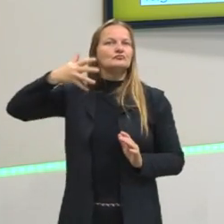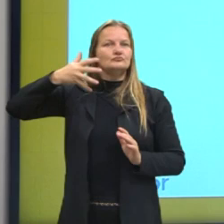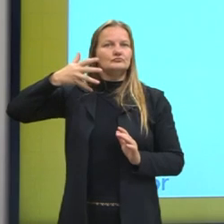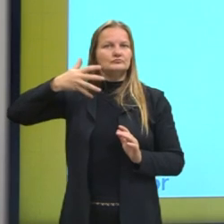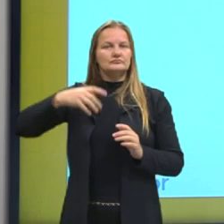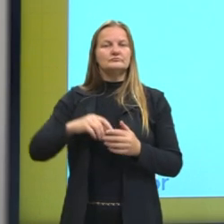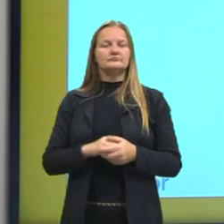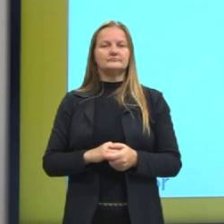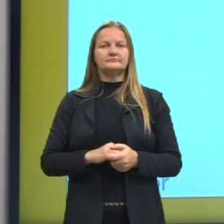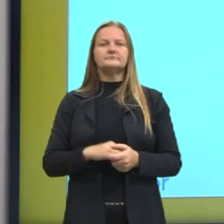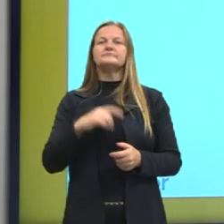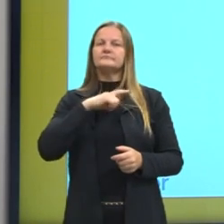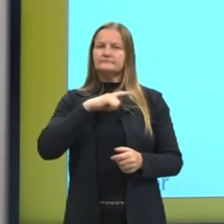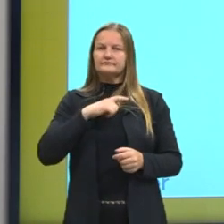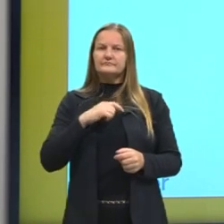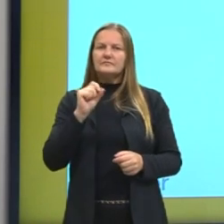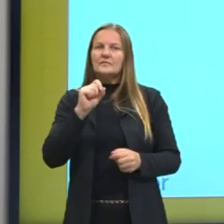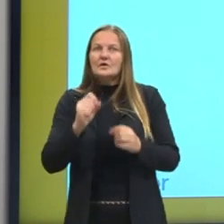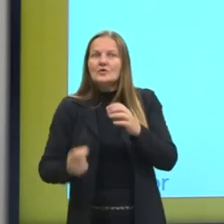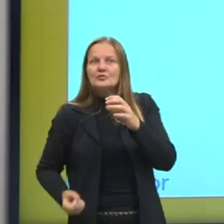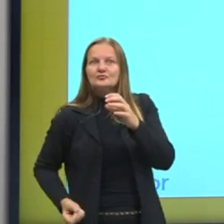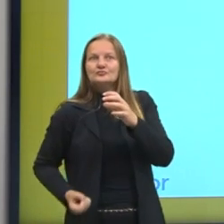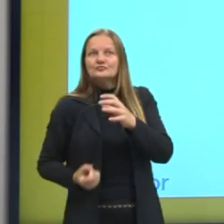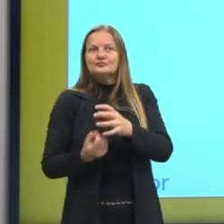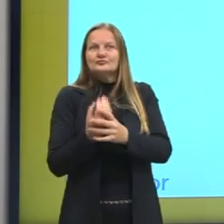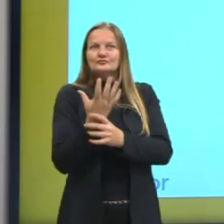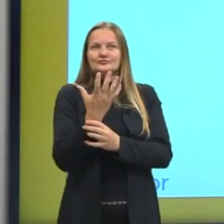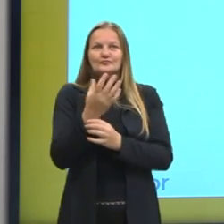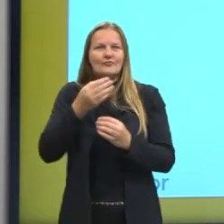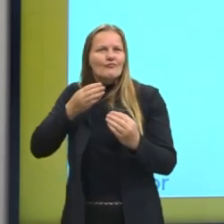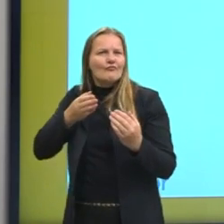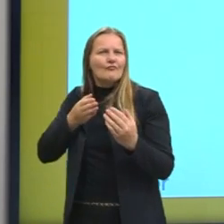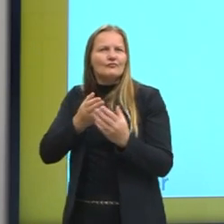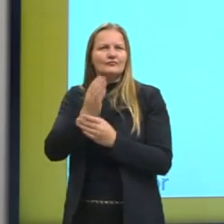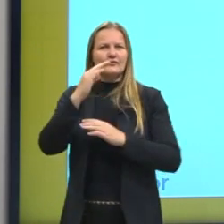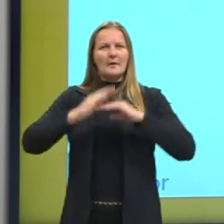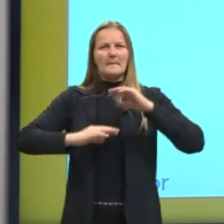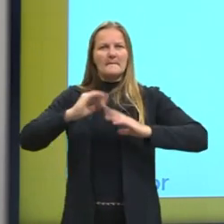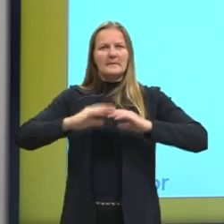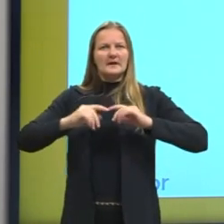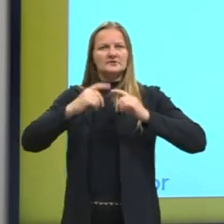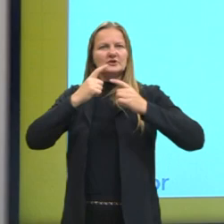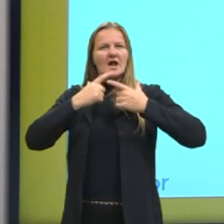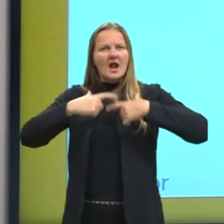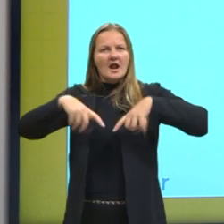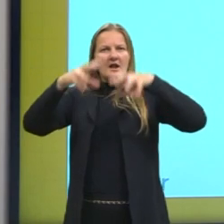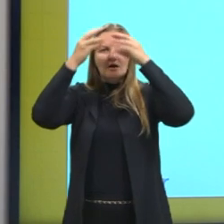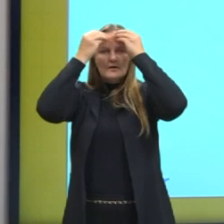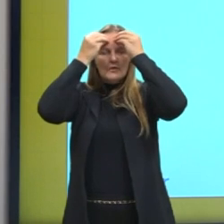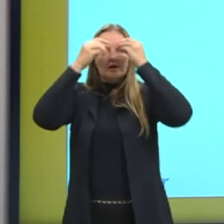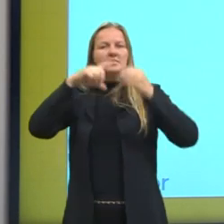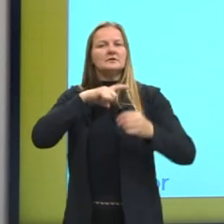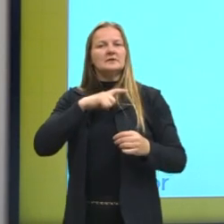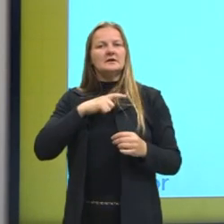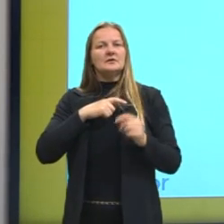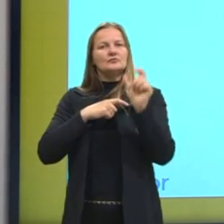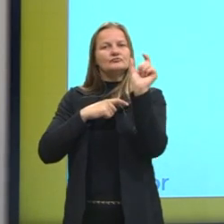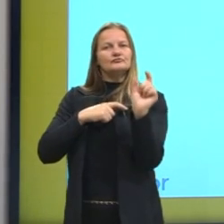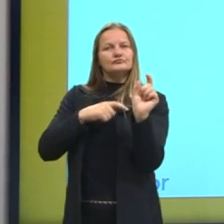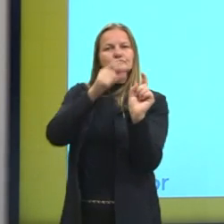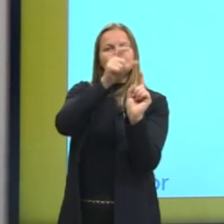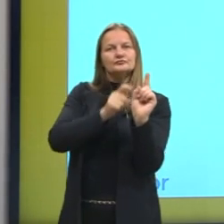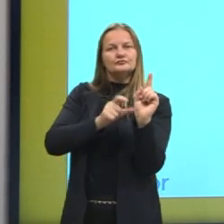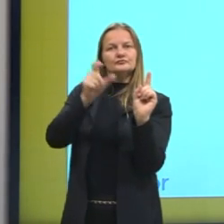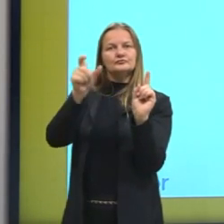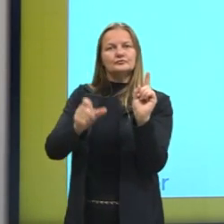o gênero do discurso vai ser aquilo que surge através de uma prática de linguagem que existe em função de